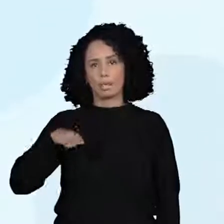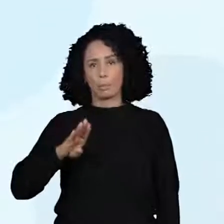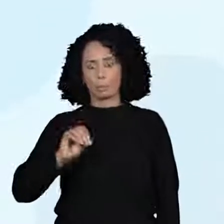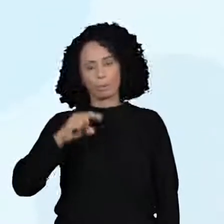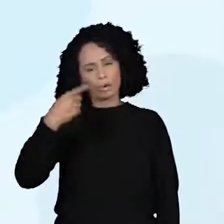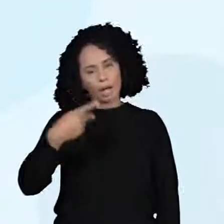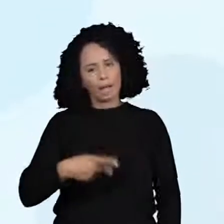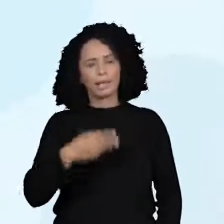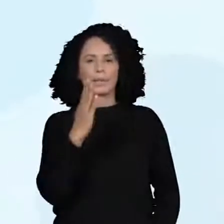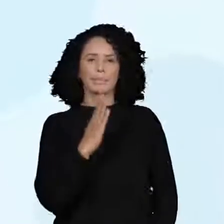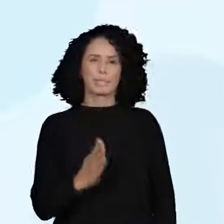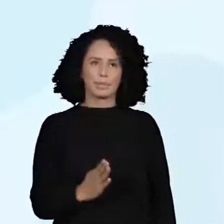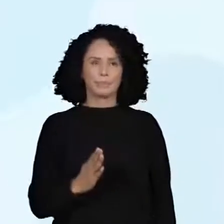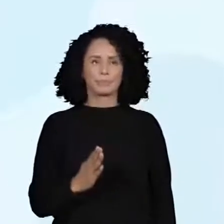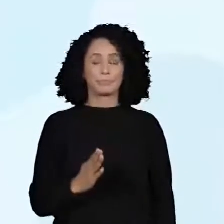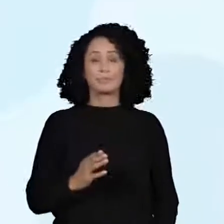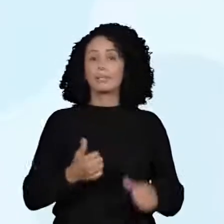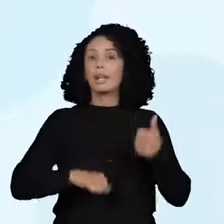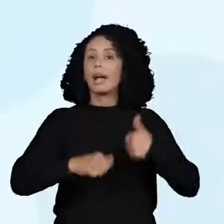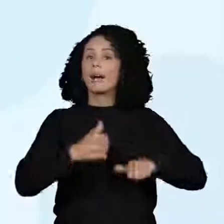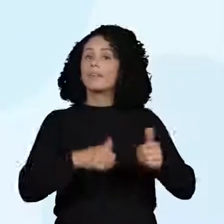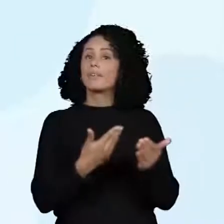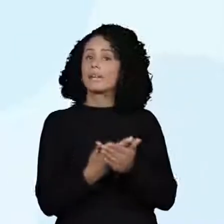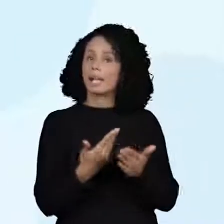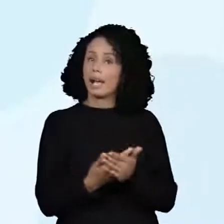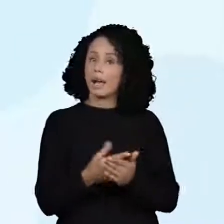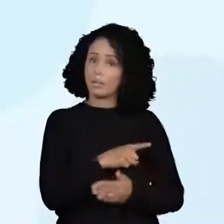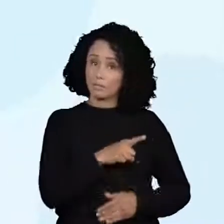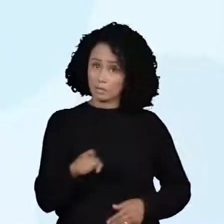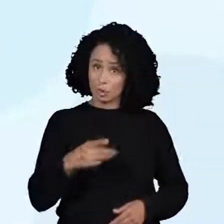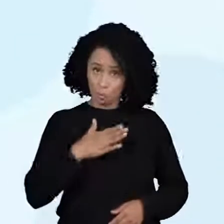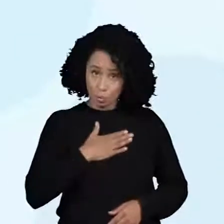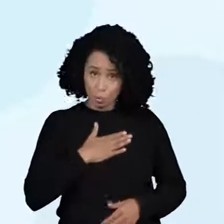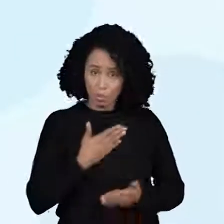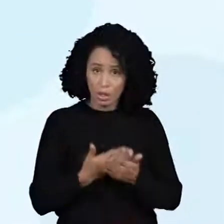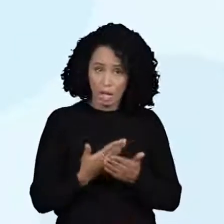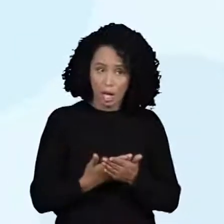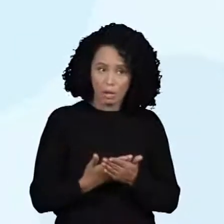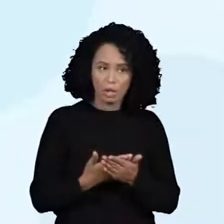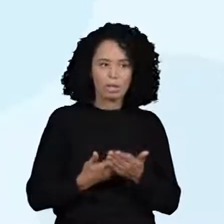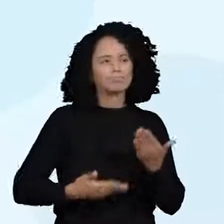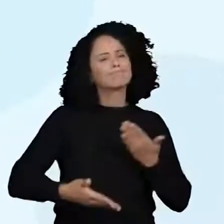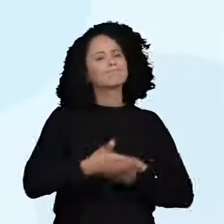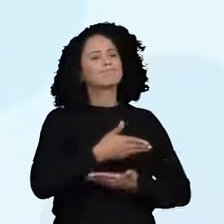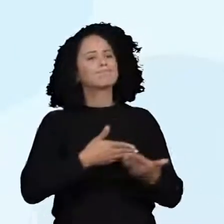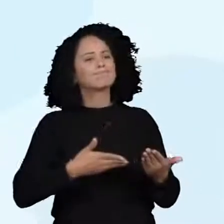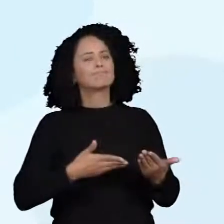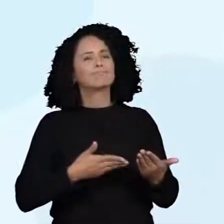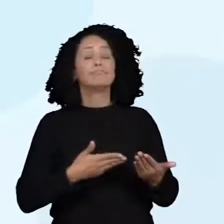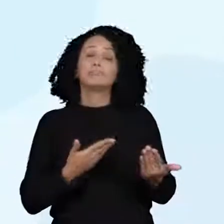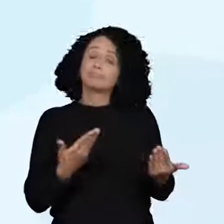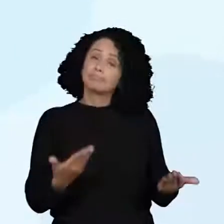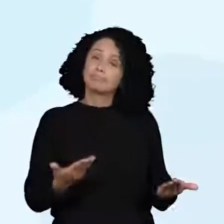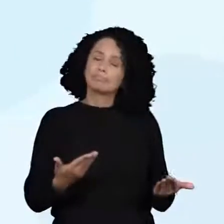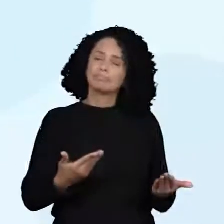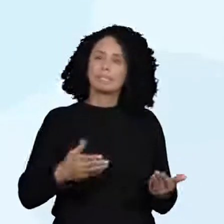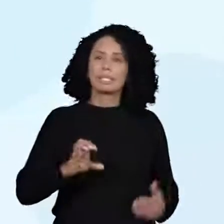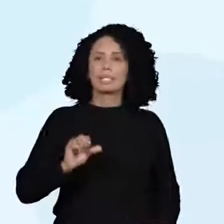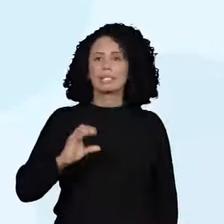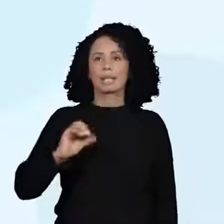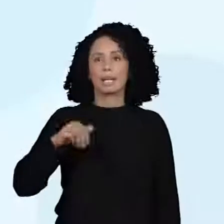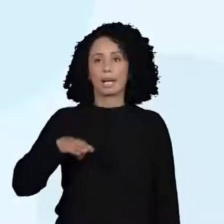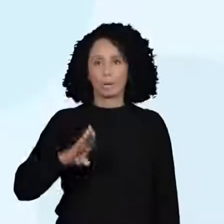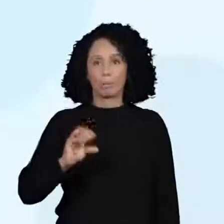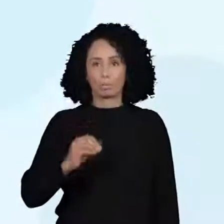Muito bem, vou deixar também a avaliação. Se você gostou de falar comigo aí a respeito da troca e o escambo aí na